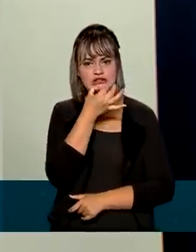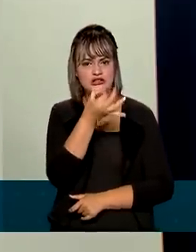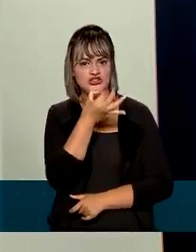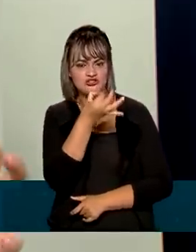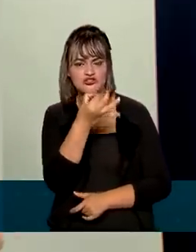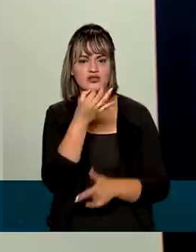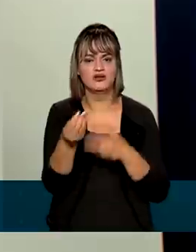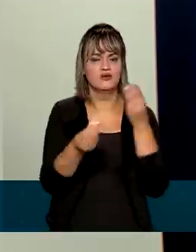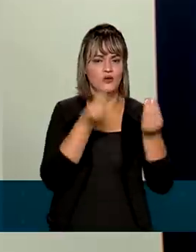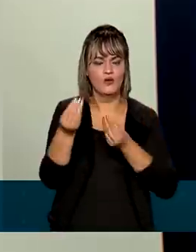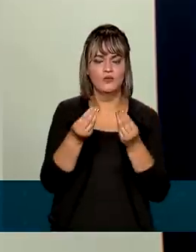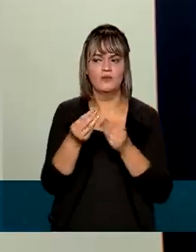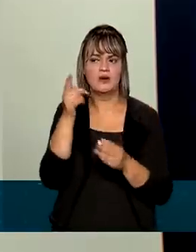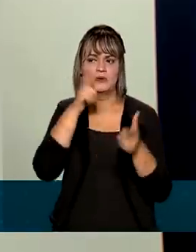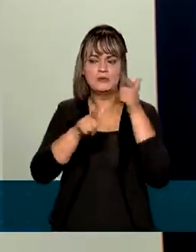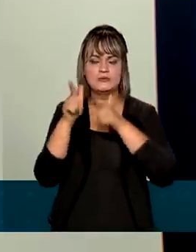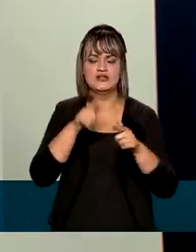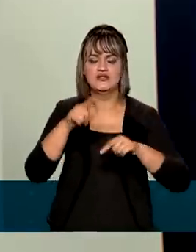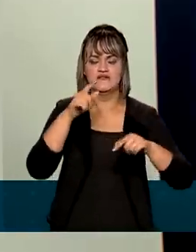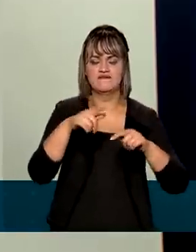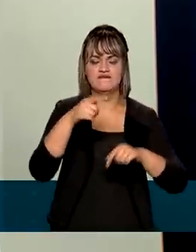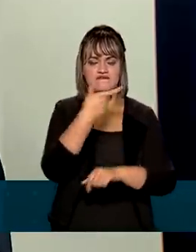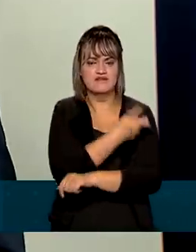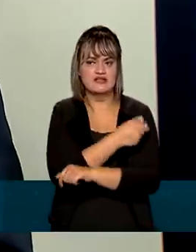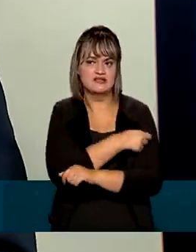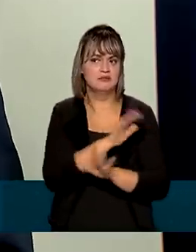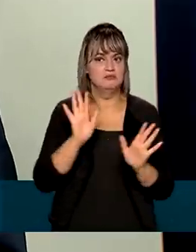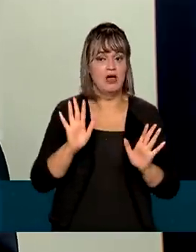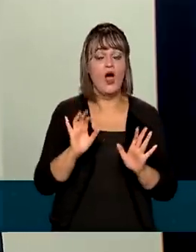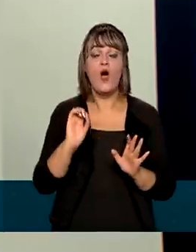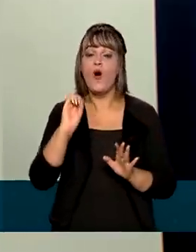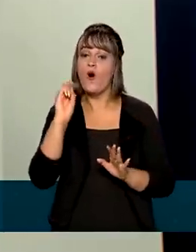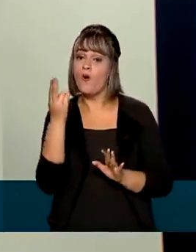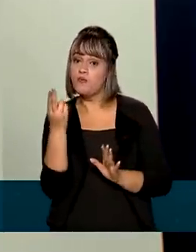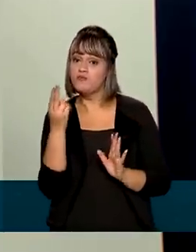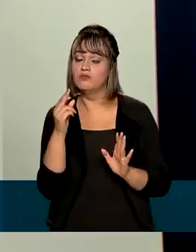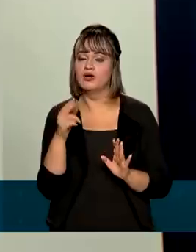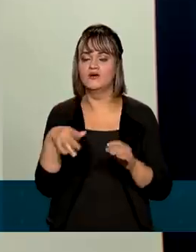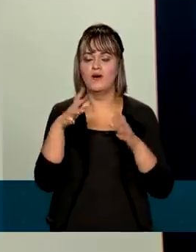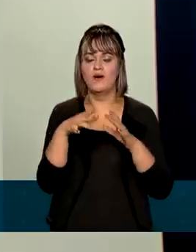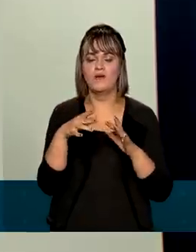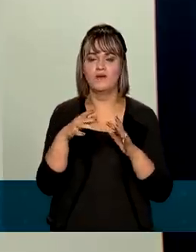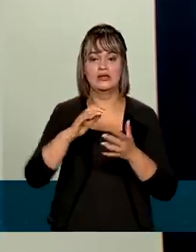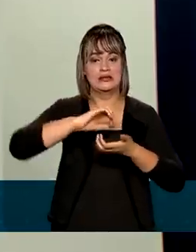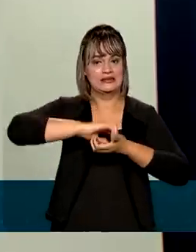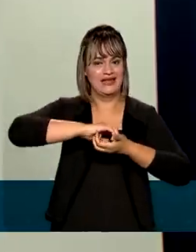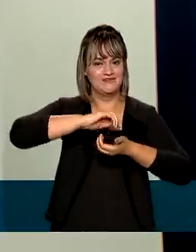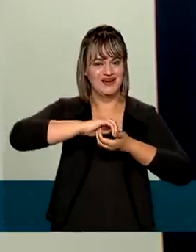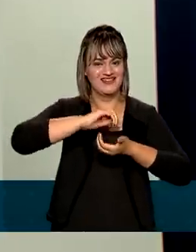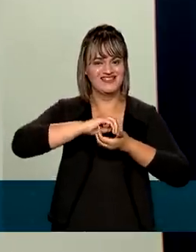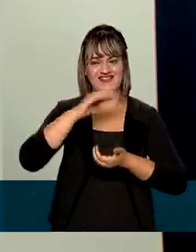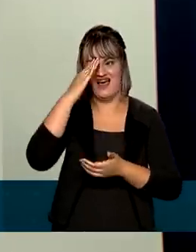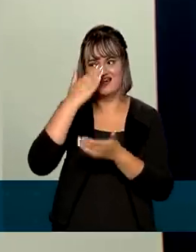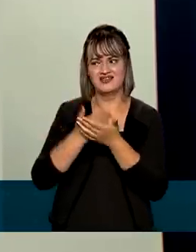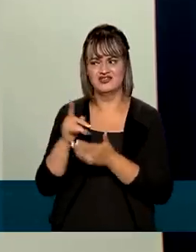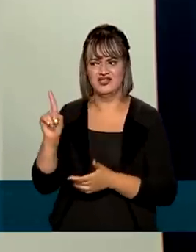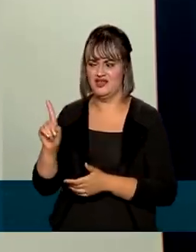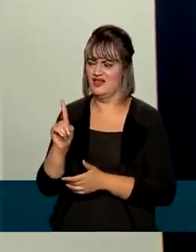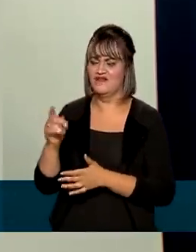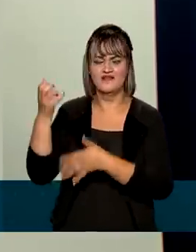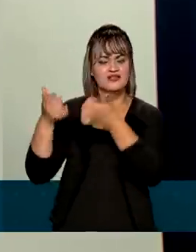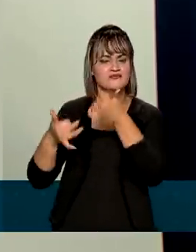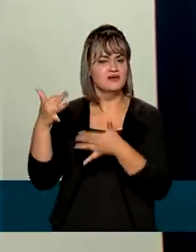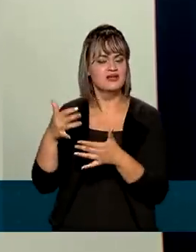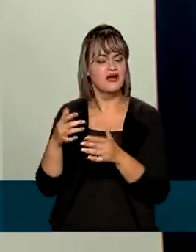inicialmente na obtenção das vacinas, e outros, como o próprio Itamaraty, defendem que o presidente adote um tom